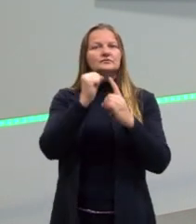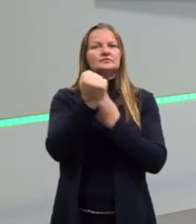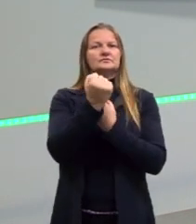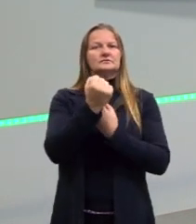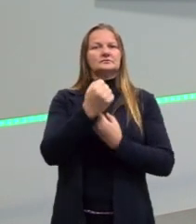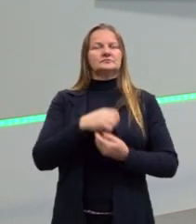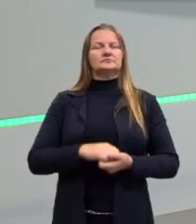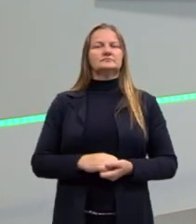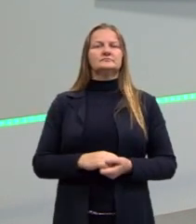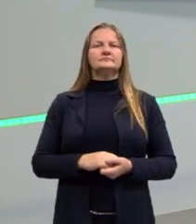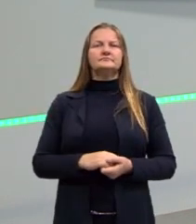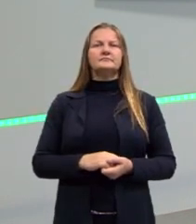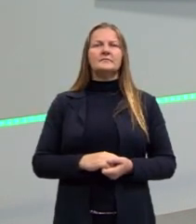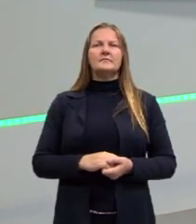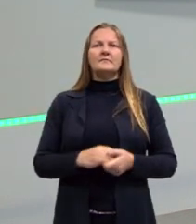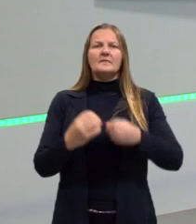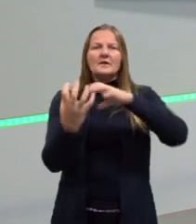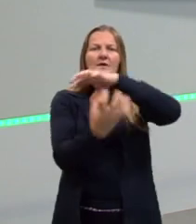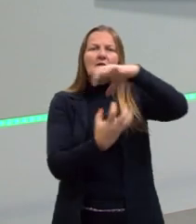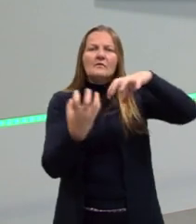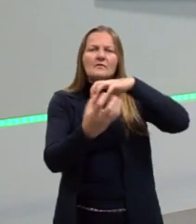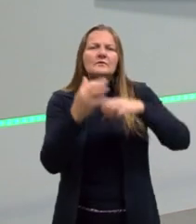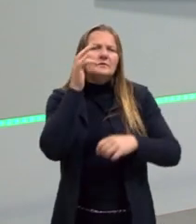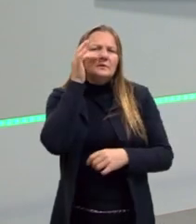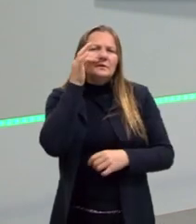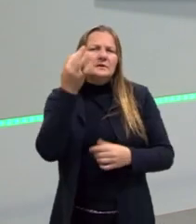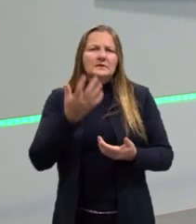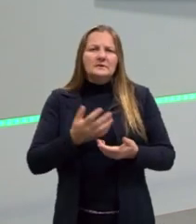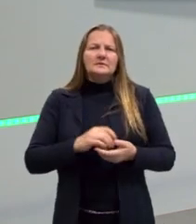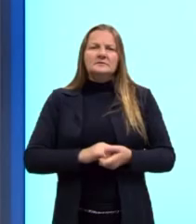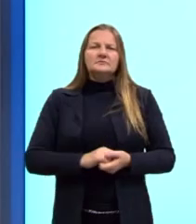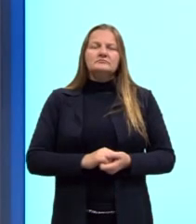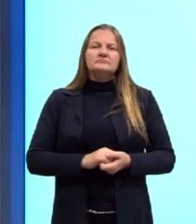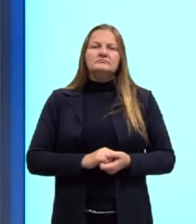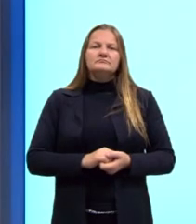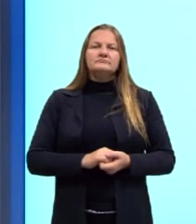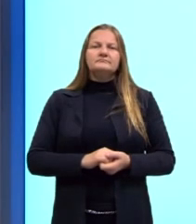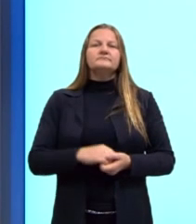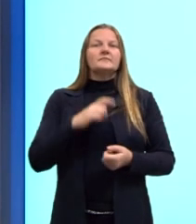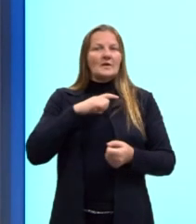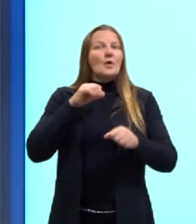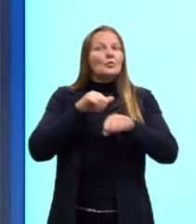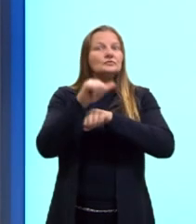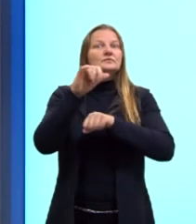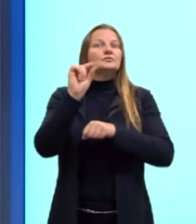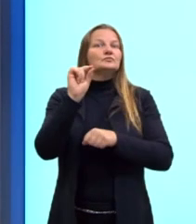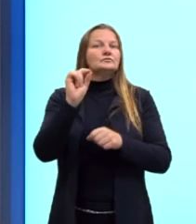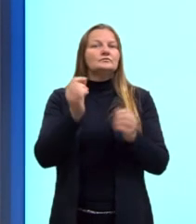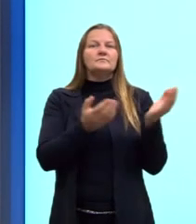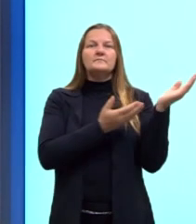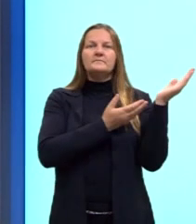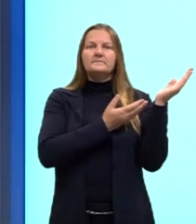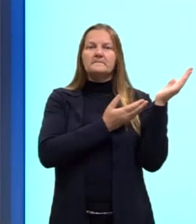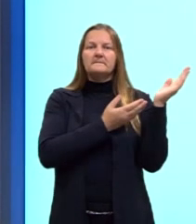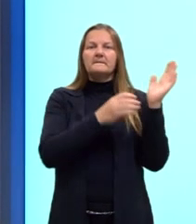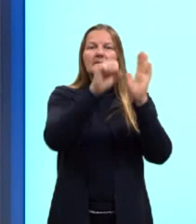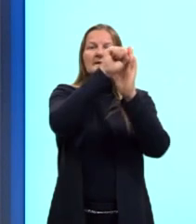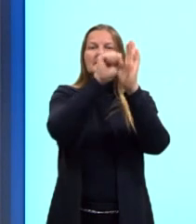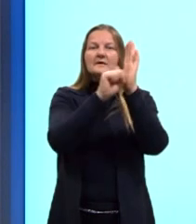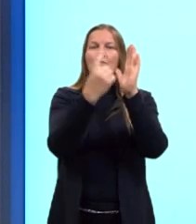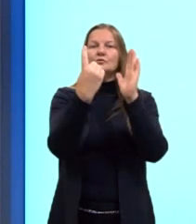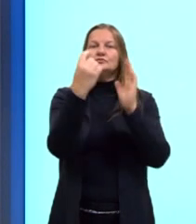sociedade. E a Revolução Francesa? A Revolução Francesa, ela aconteceu no final do século